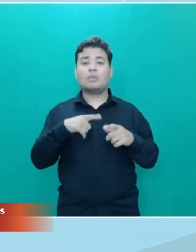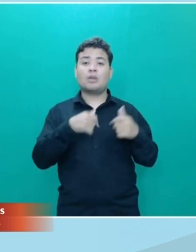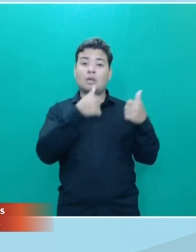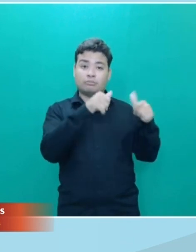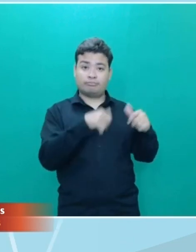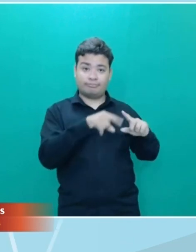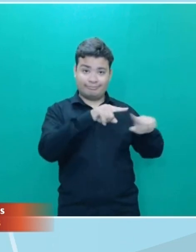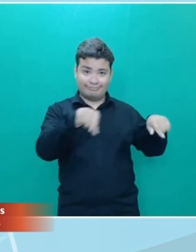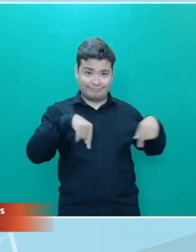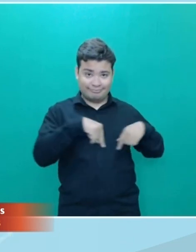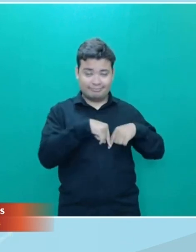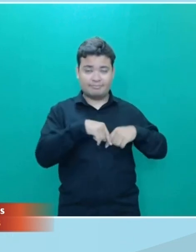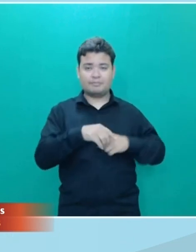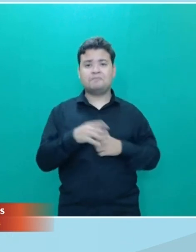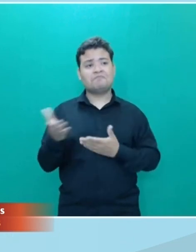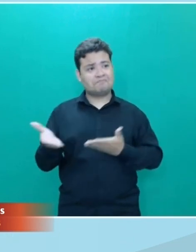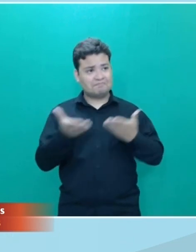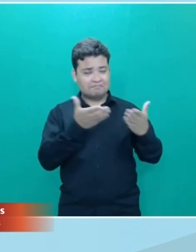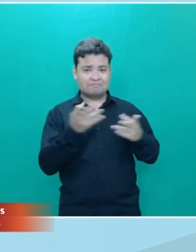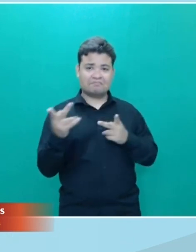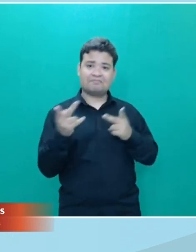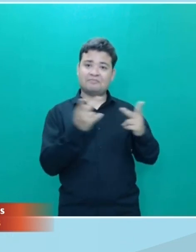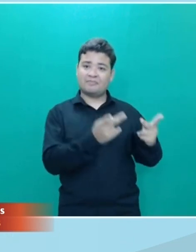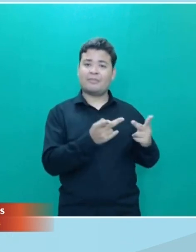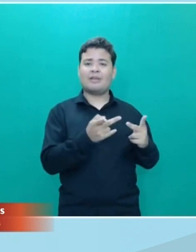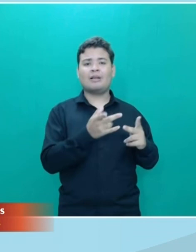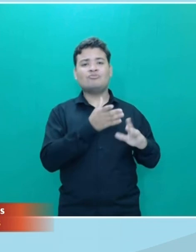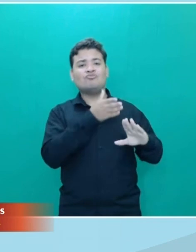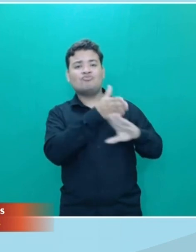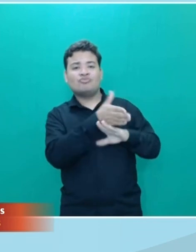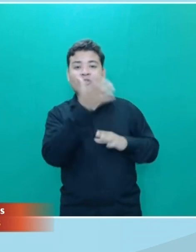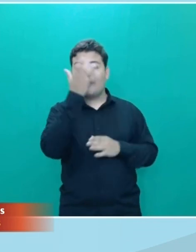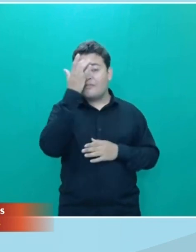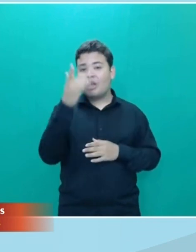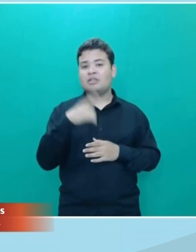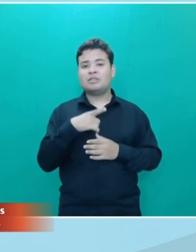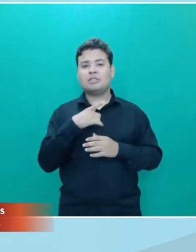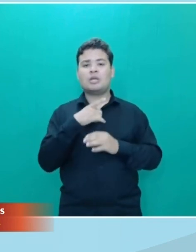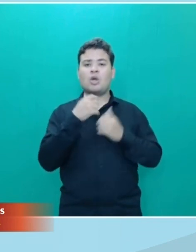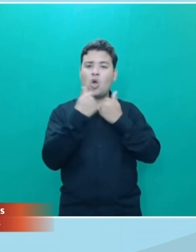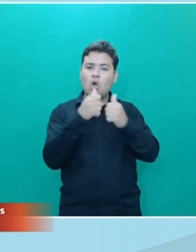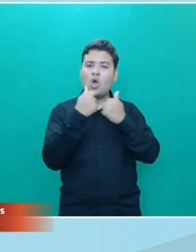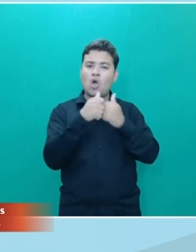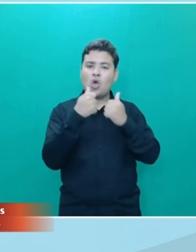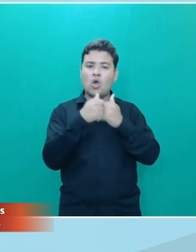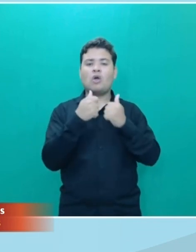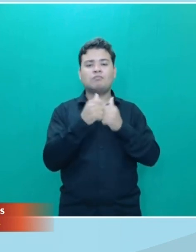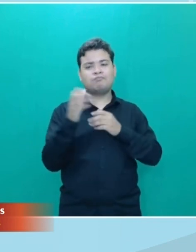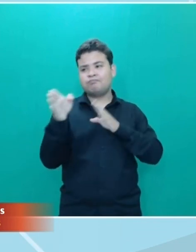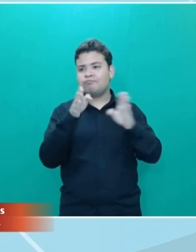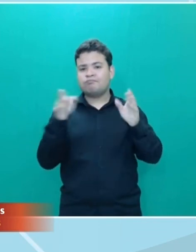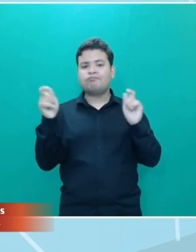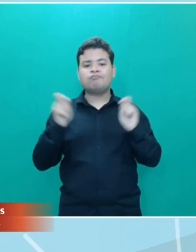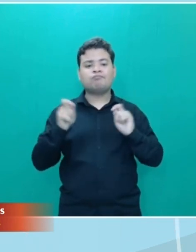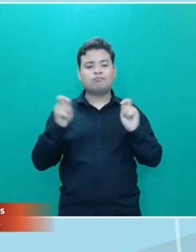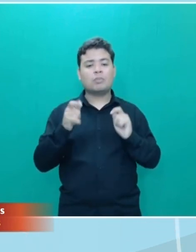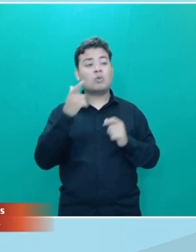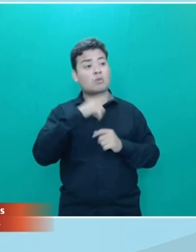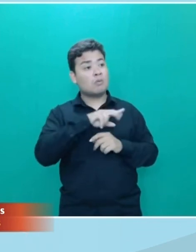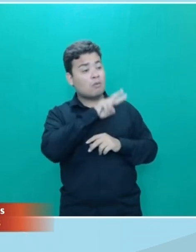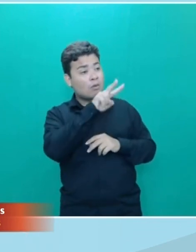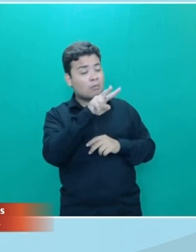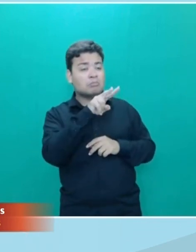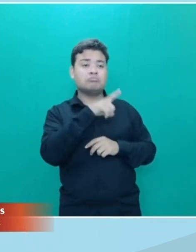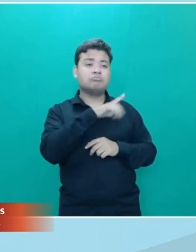então vai lá no centro bem fácil de chegar várias linhas de ônibus você pode conferir uma bela exposição com